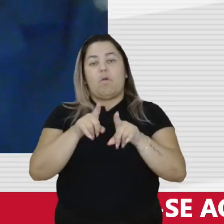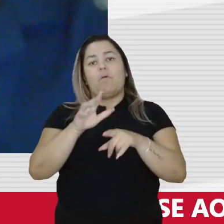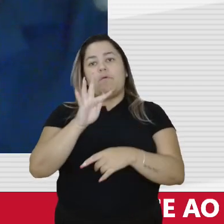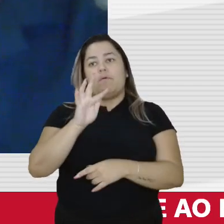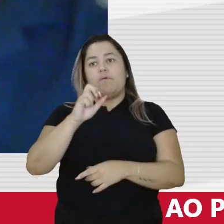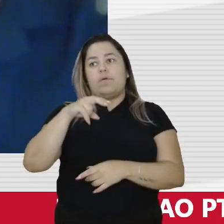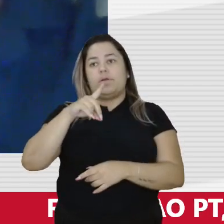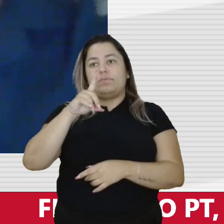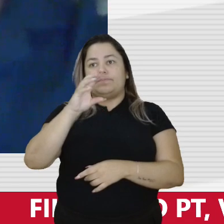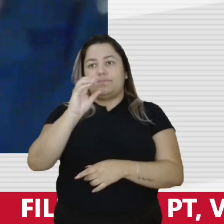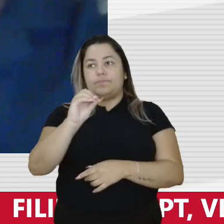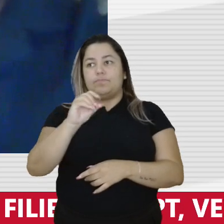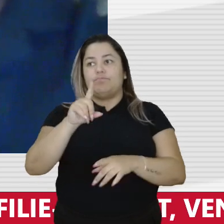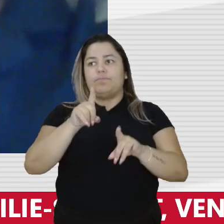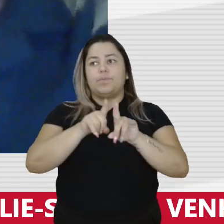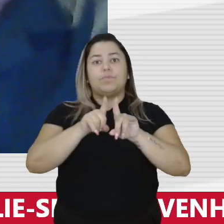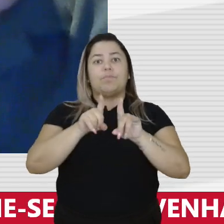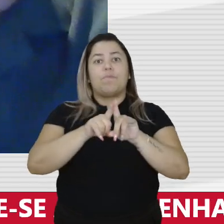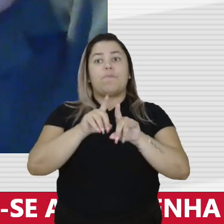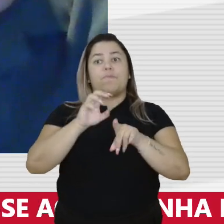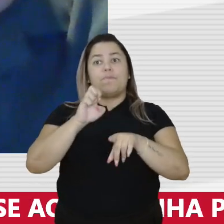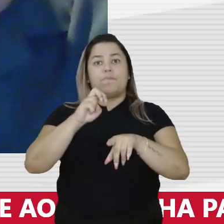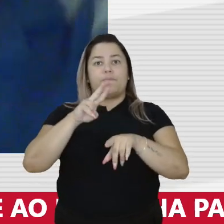Fernandes, mas também do Evandro Lili Silva,